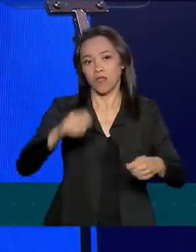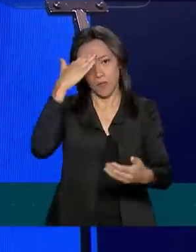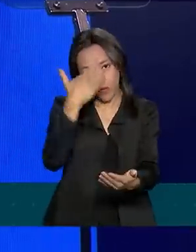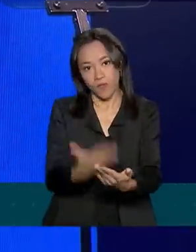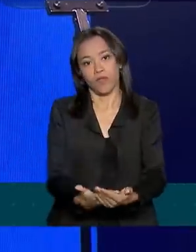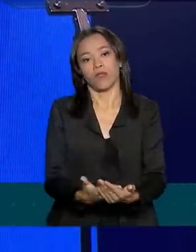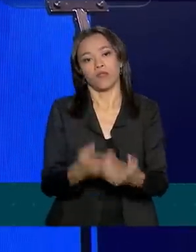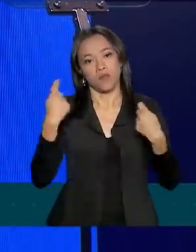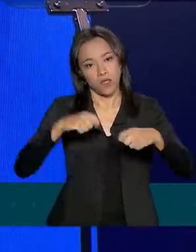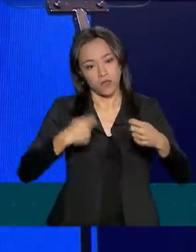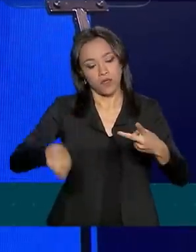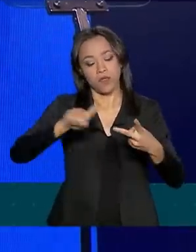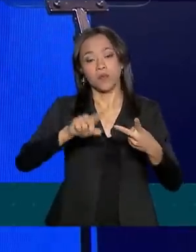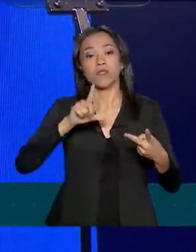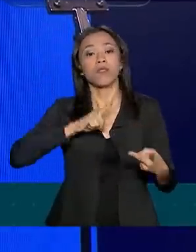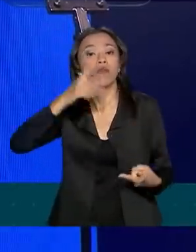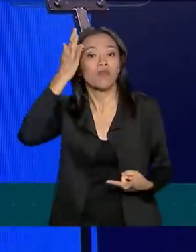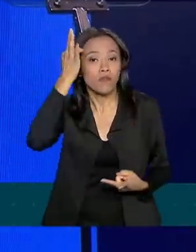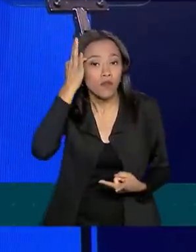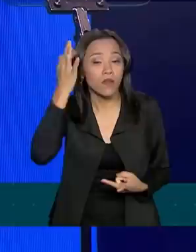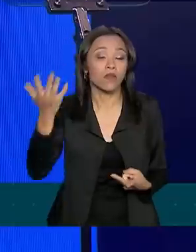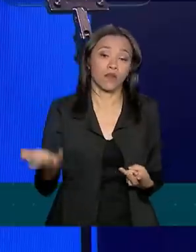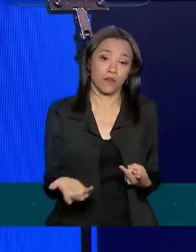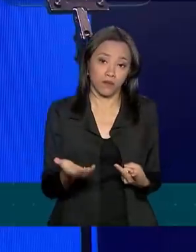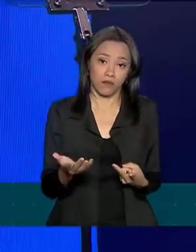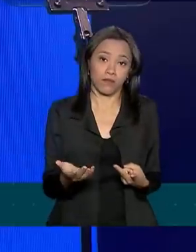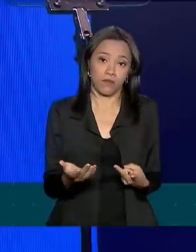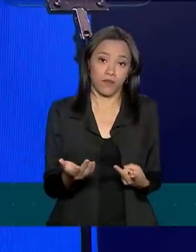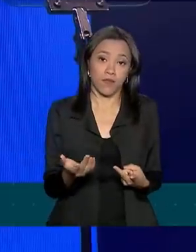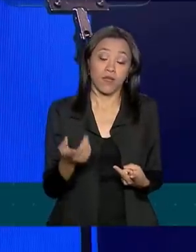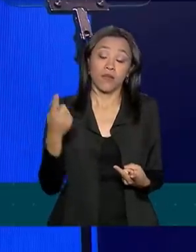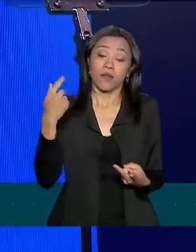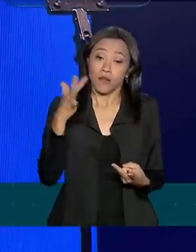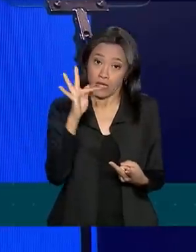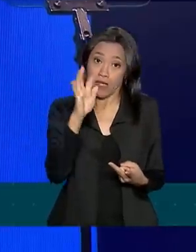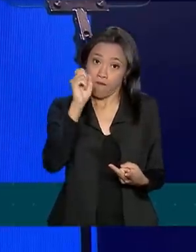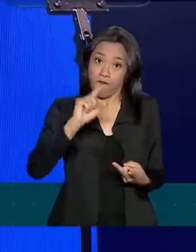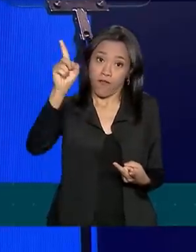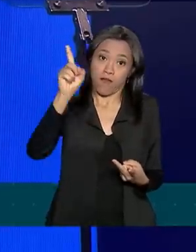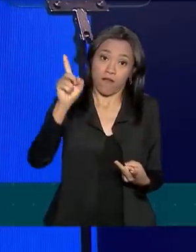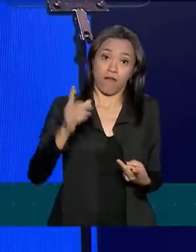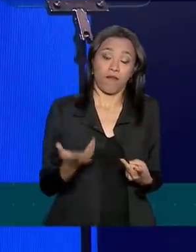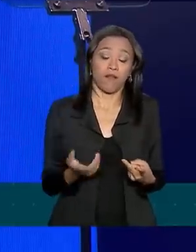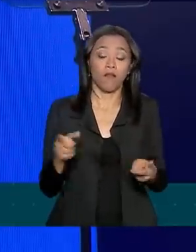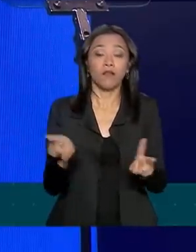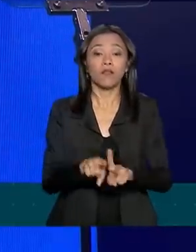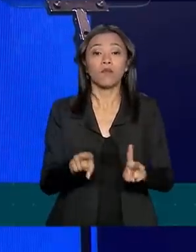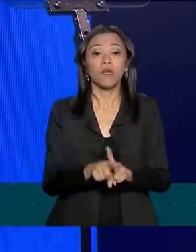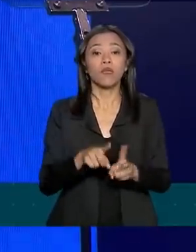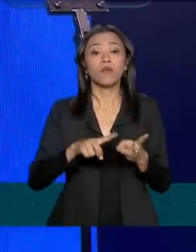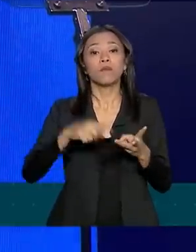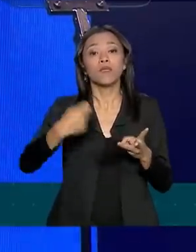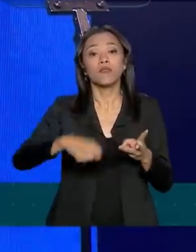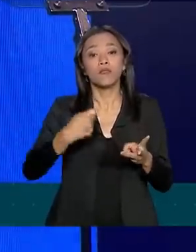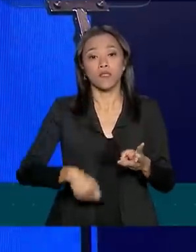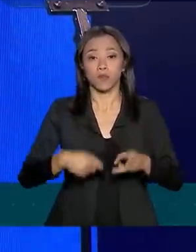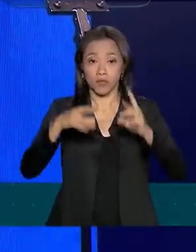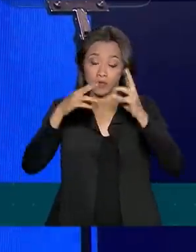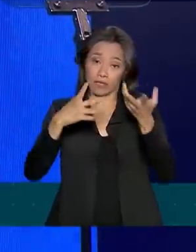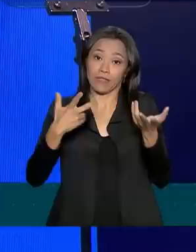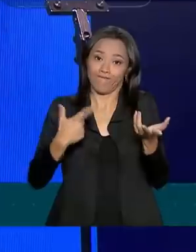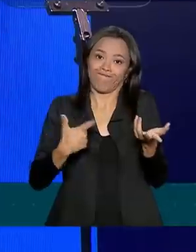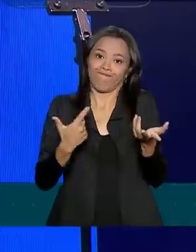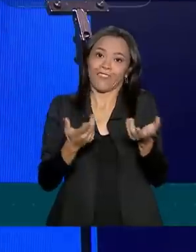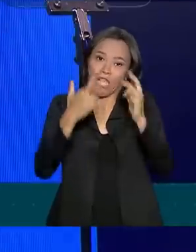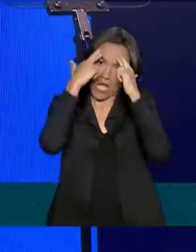devemos ter fé. E devemos, também, honrar as nossas palavras